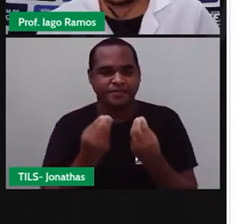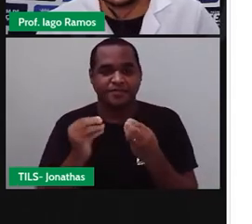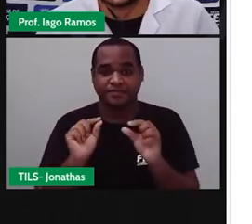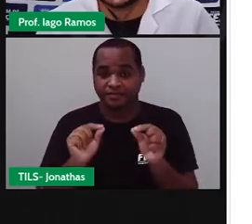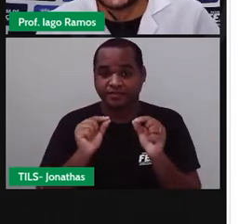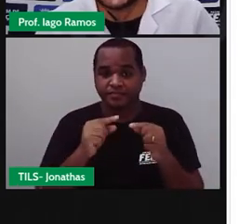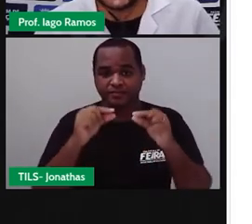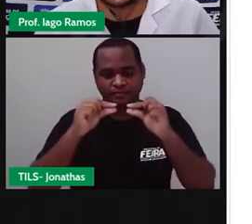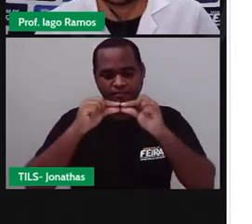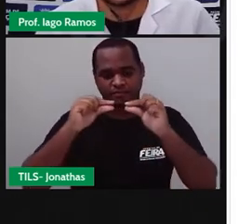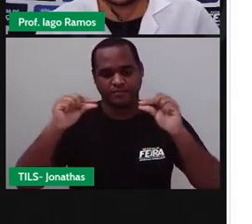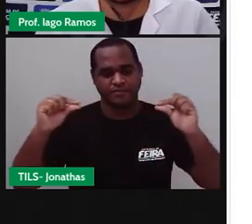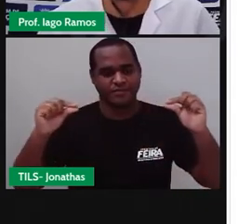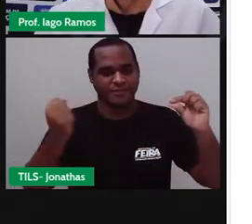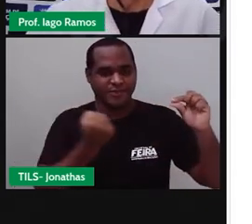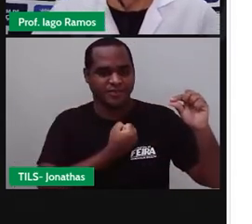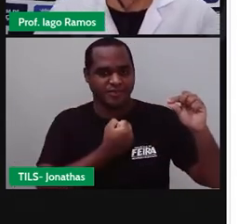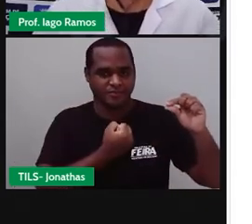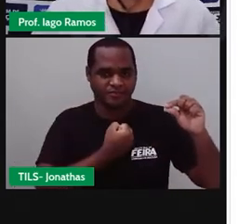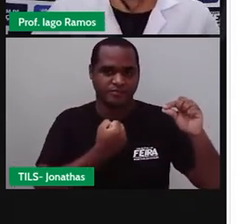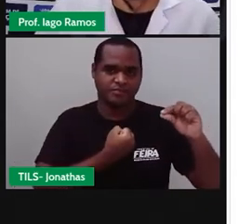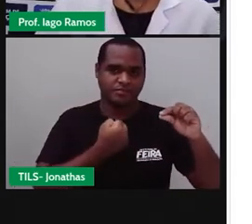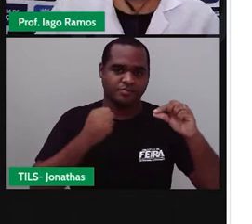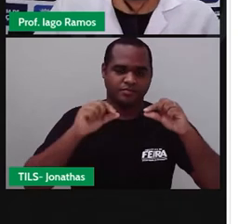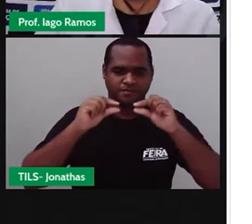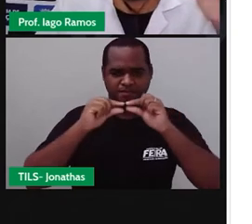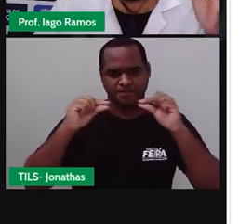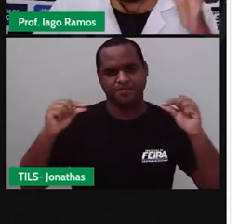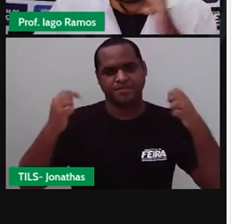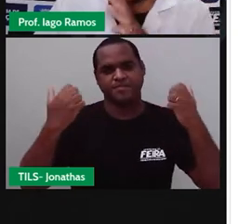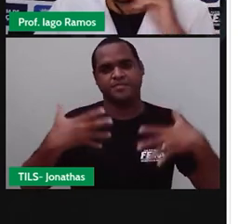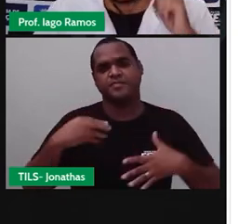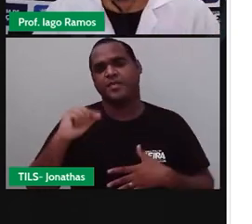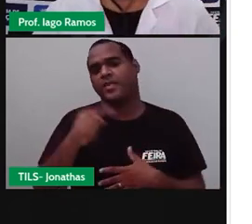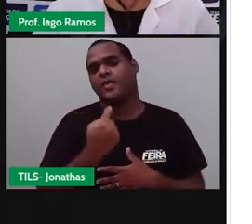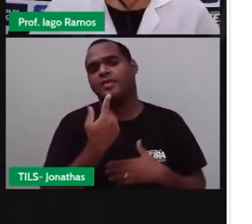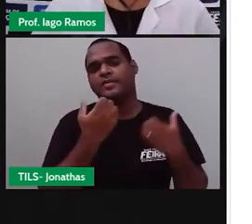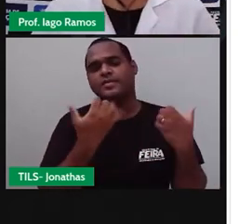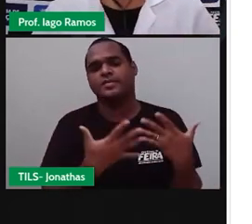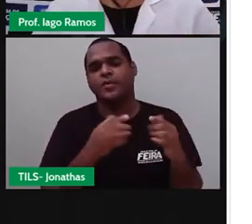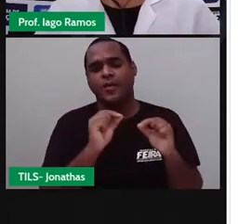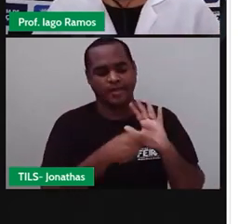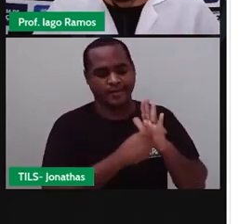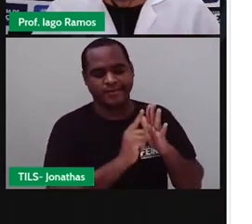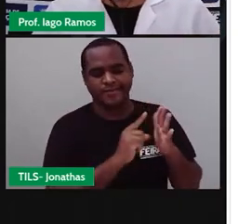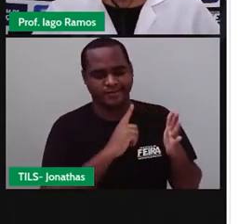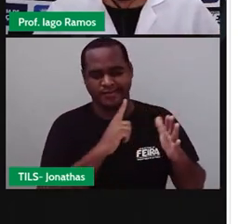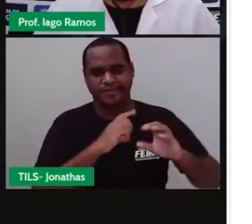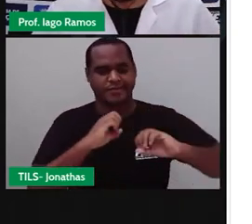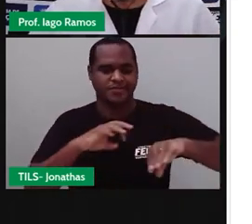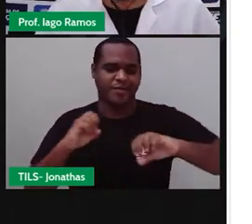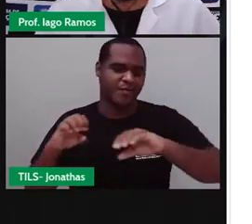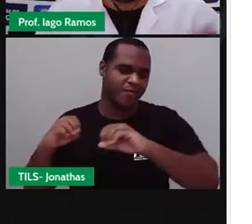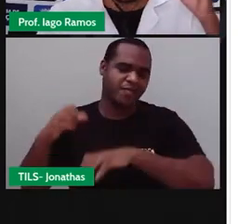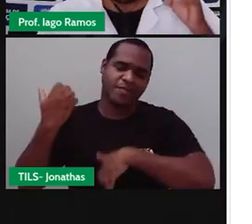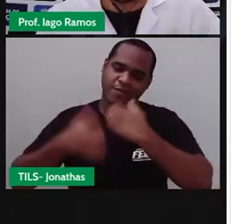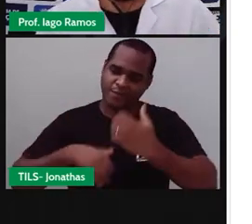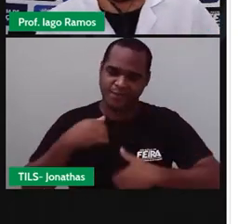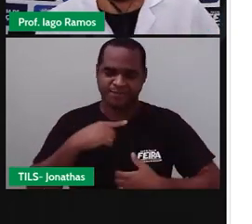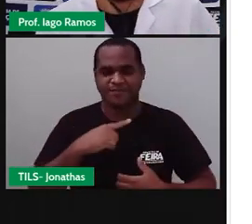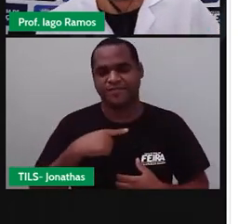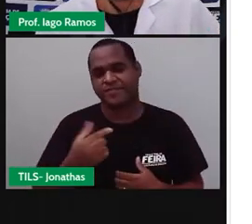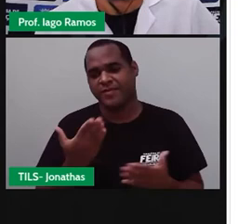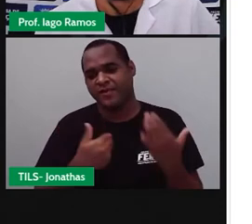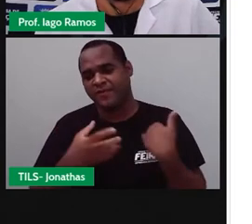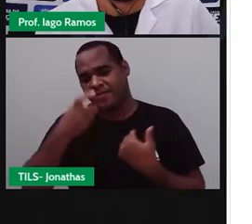numérica, essa reta numérica que a gente já vem vendo ela de algumas aulas anteriores aí. Tá bom? Então vamos